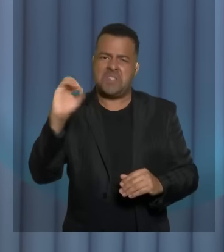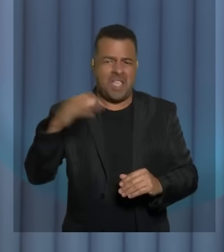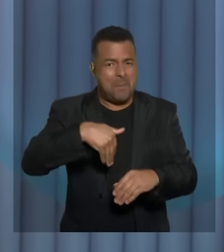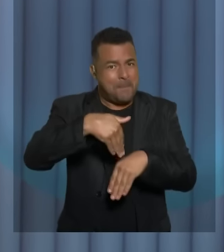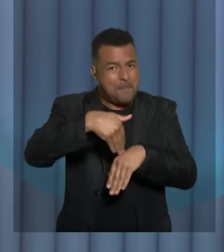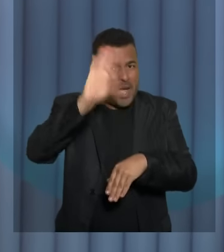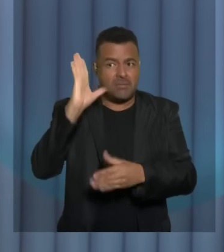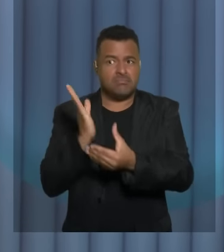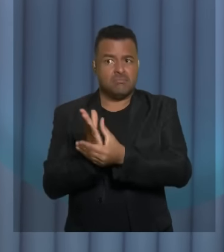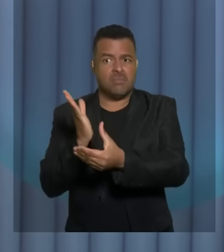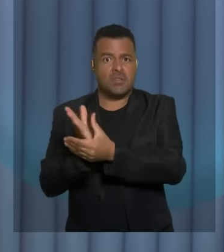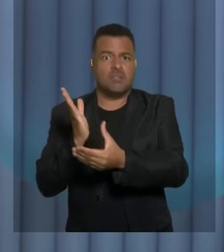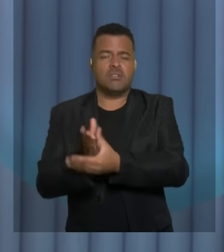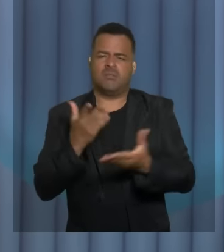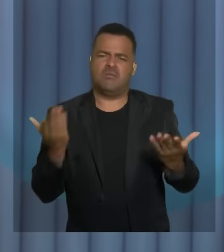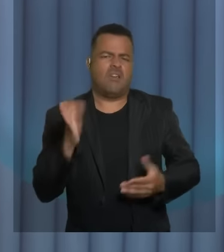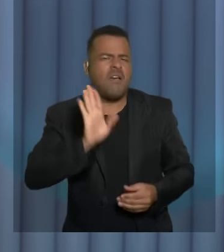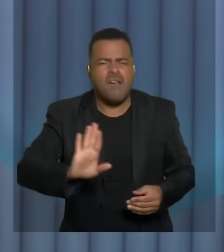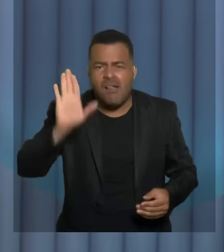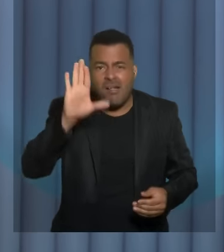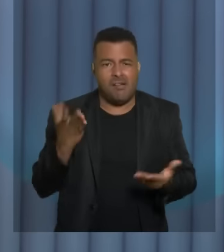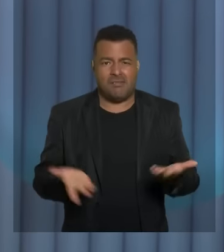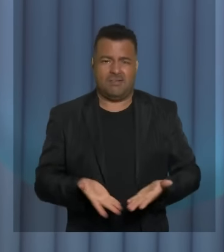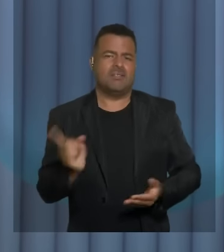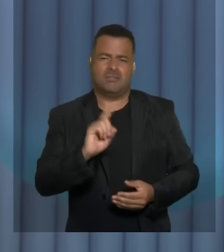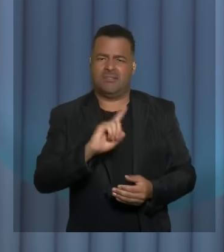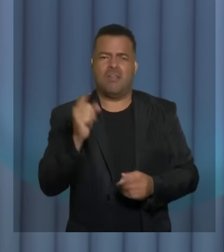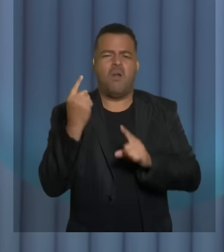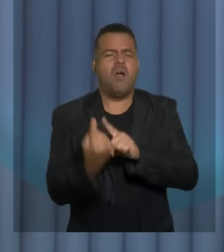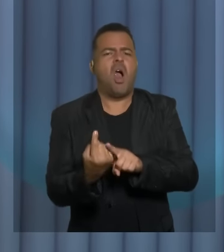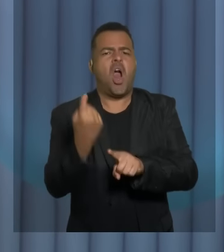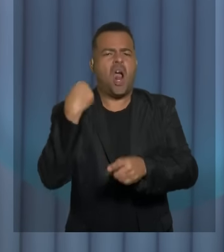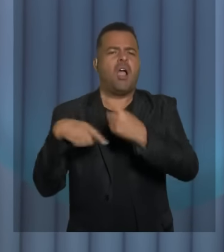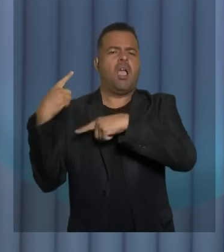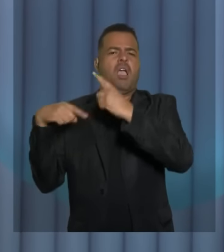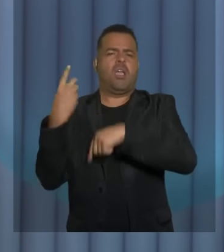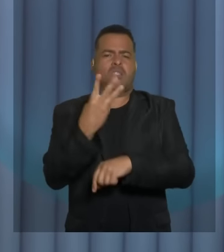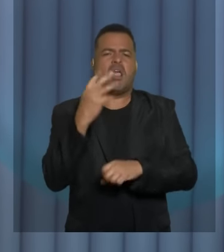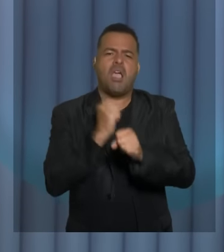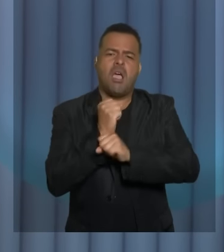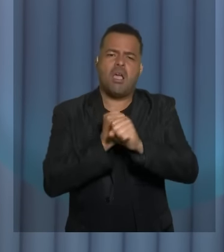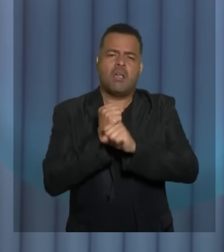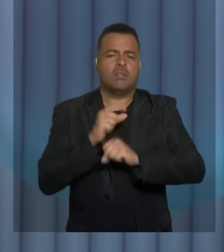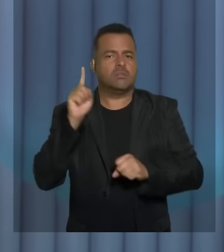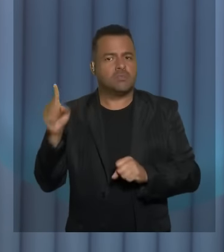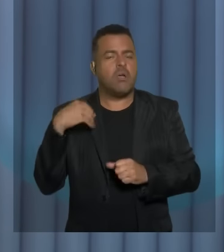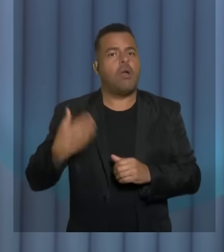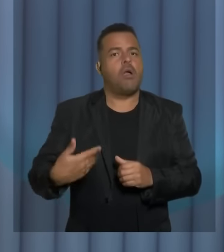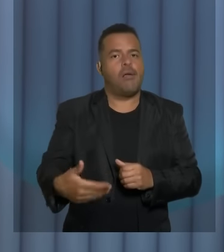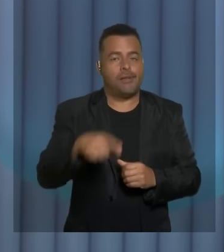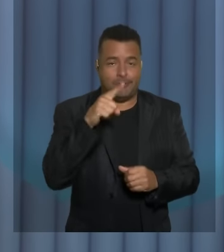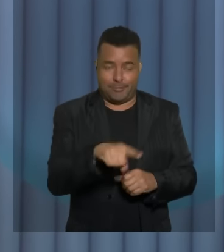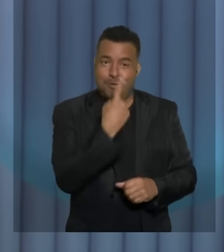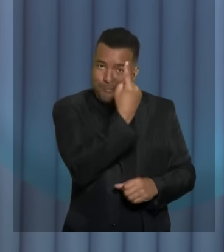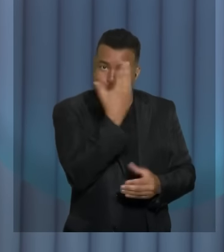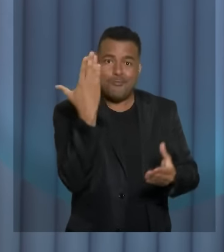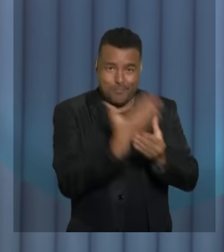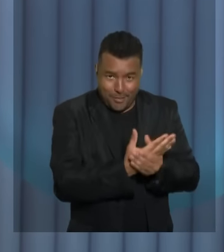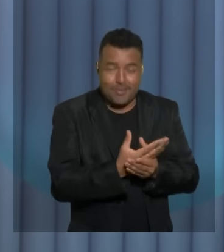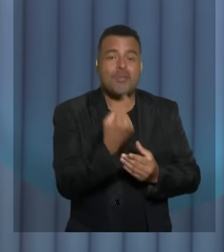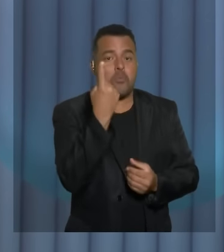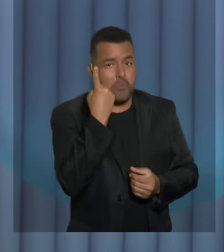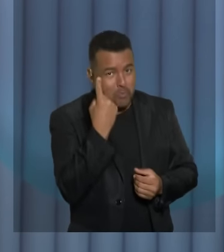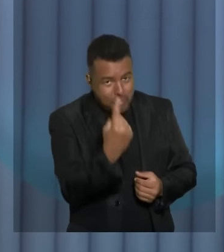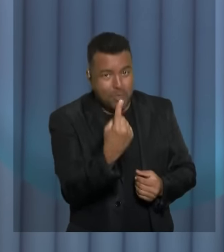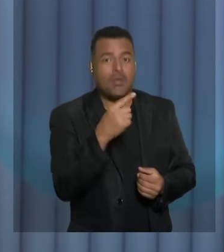processos não são agora no período eleitoral não a senhora sabe muito bem esses processos são nos três anos da senhora a senhora me avalia um processo que